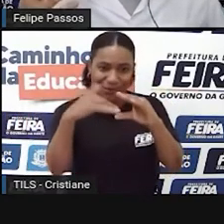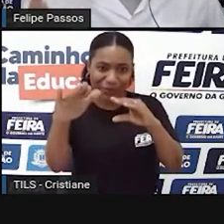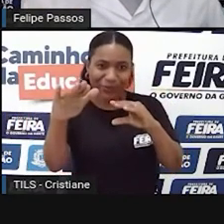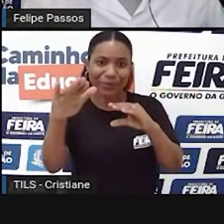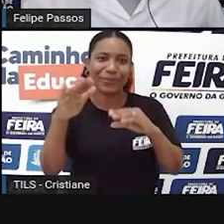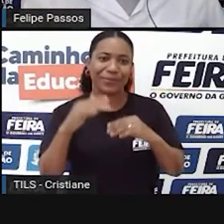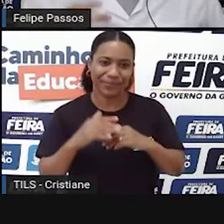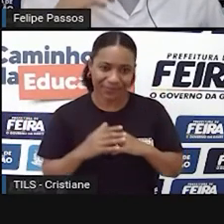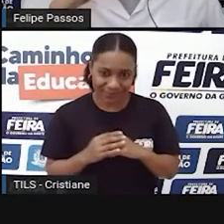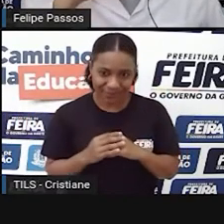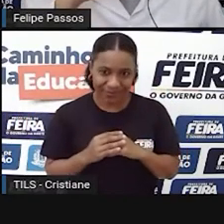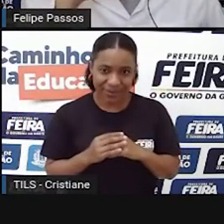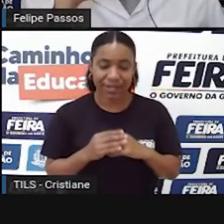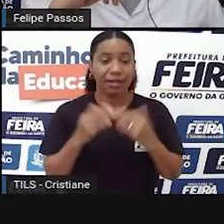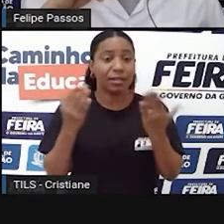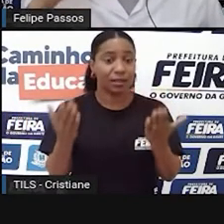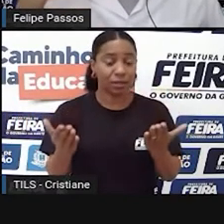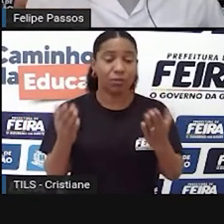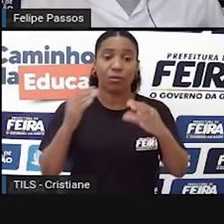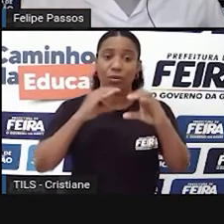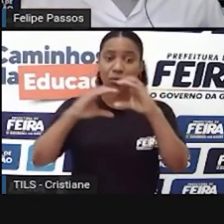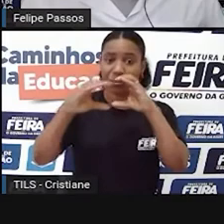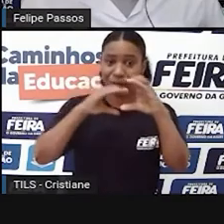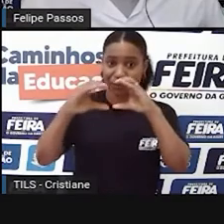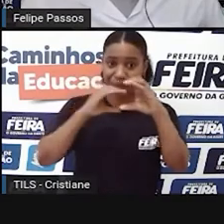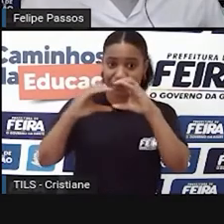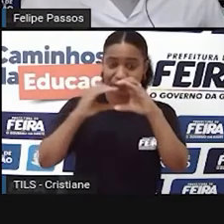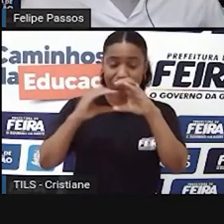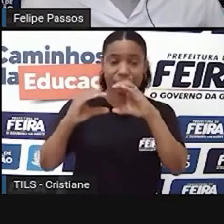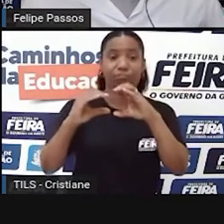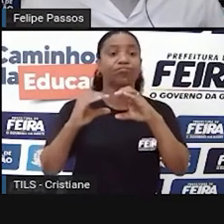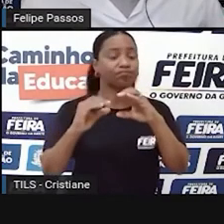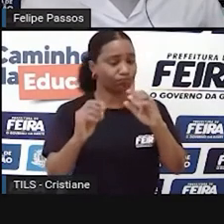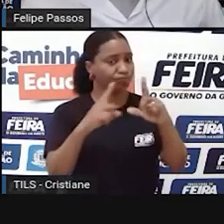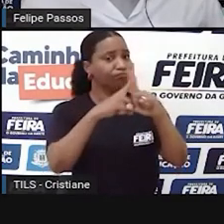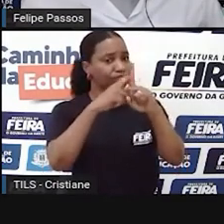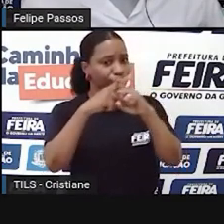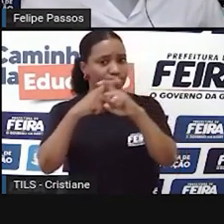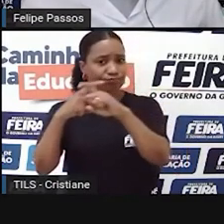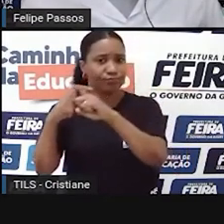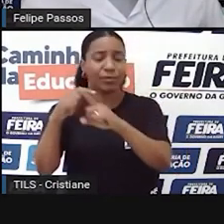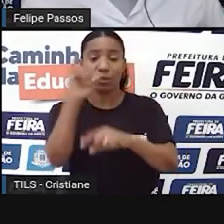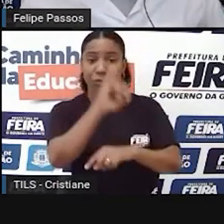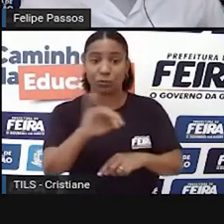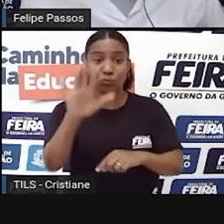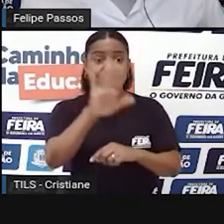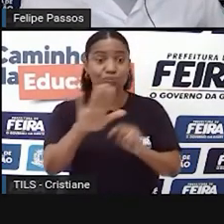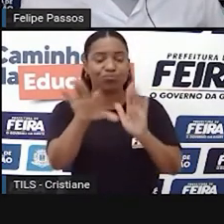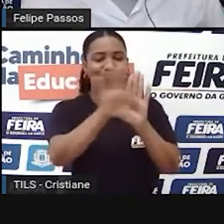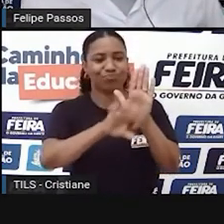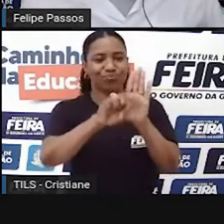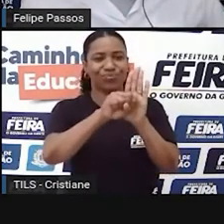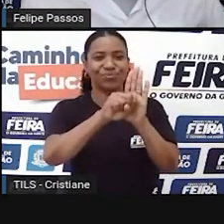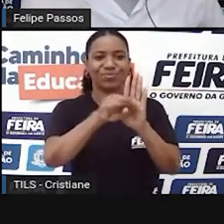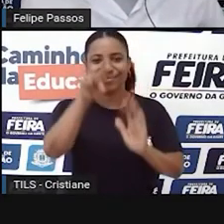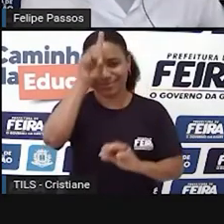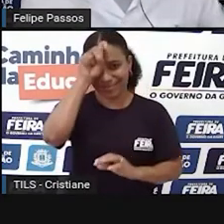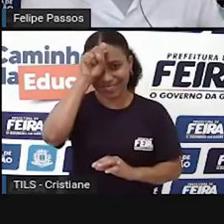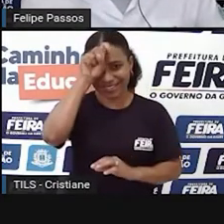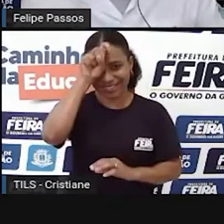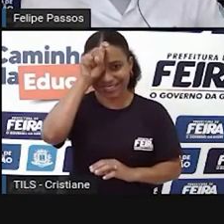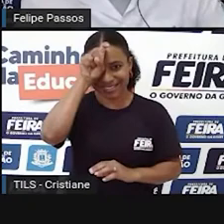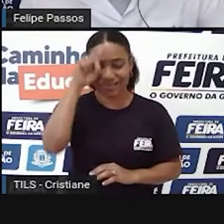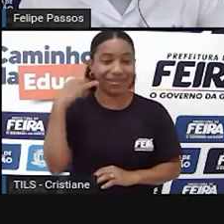Então, a comunicação por hieróglifos foi muito importante lá no Egito. E aí, falando mais na parte